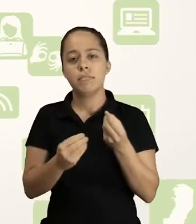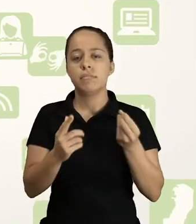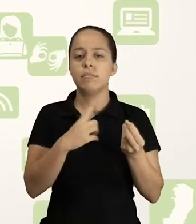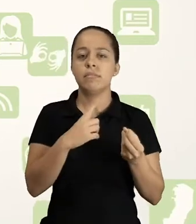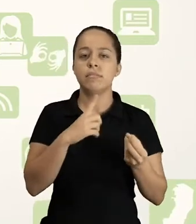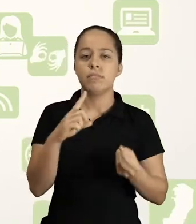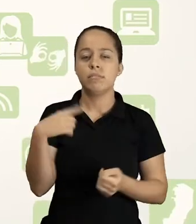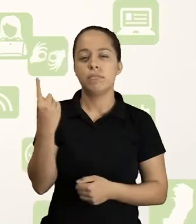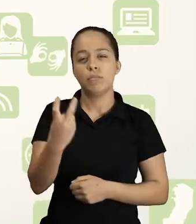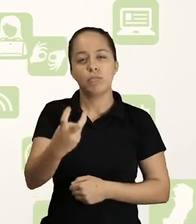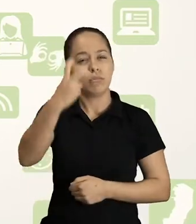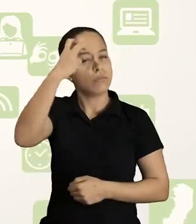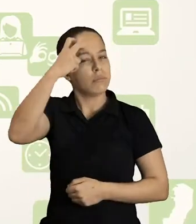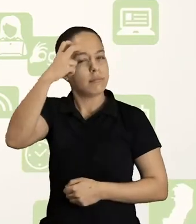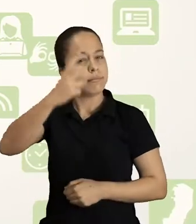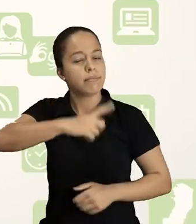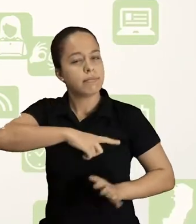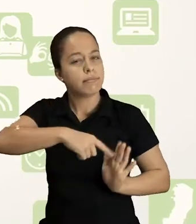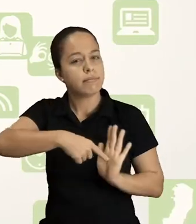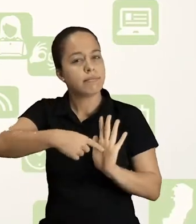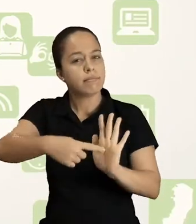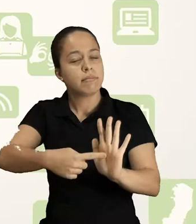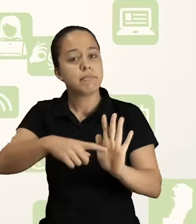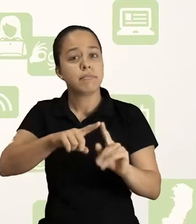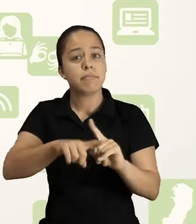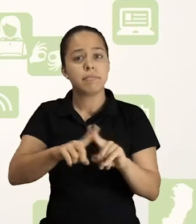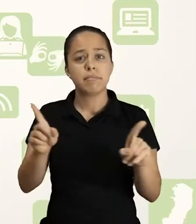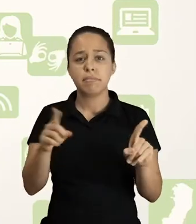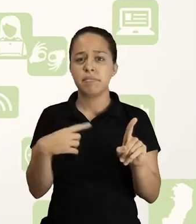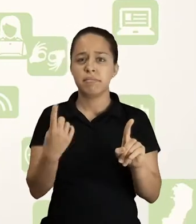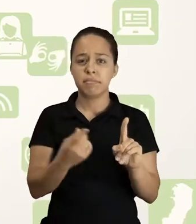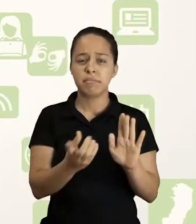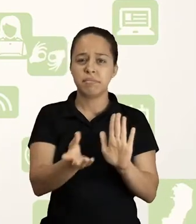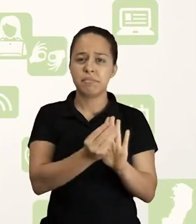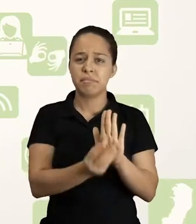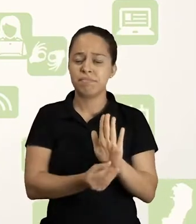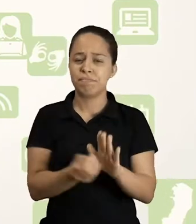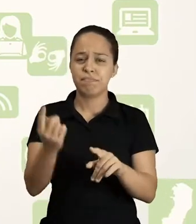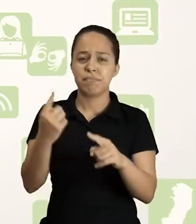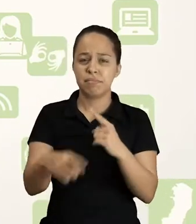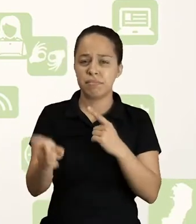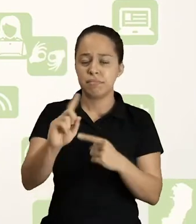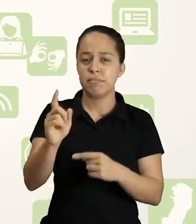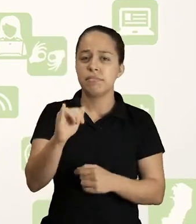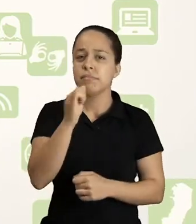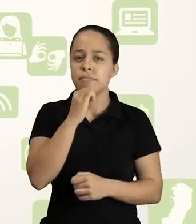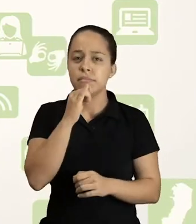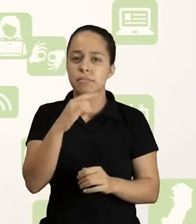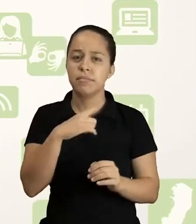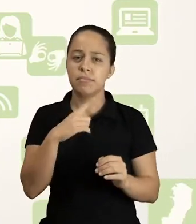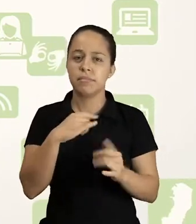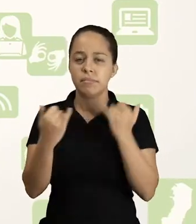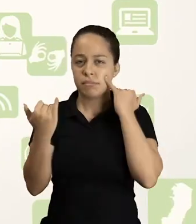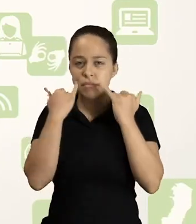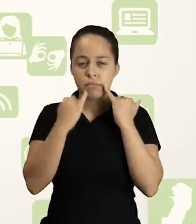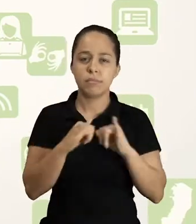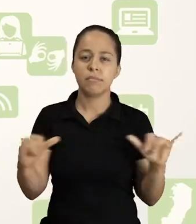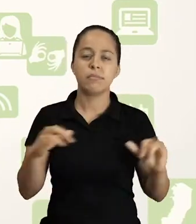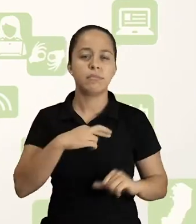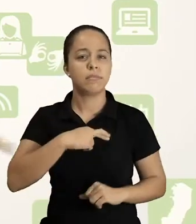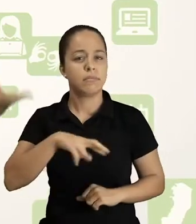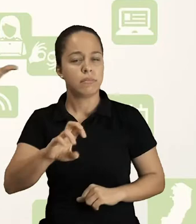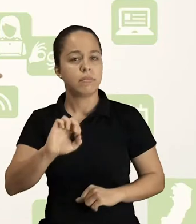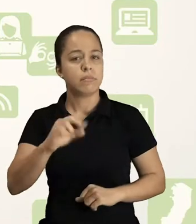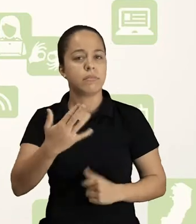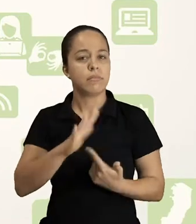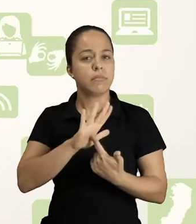coisa que devemos evitar são os signos fortes da nossa cultura que não têm relação com nossos objetivos didáticos,